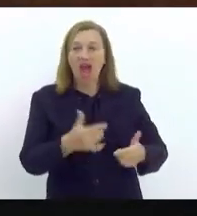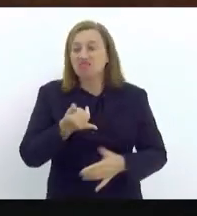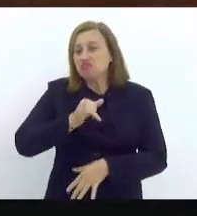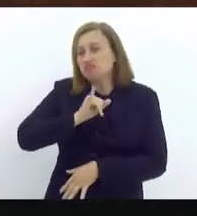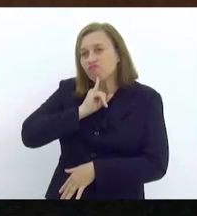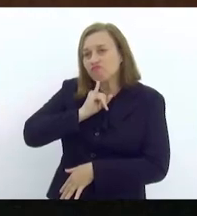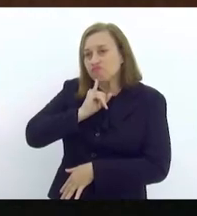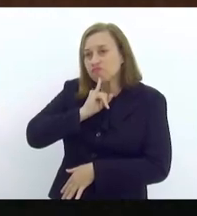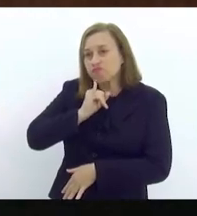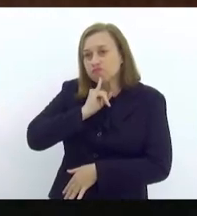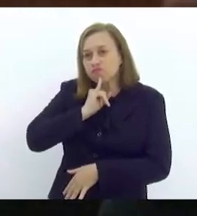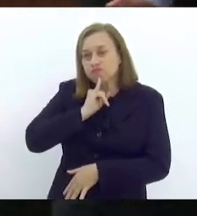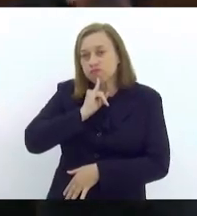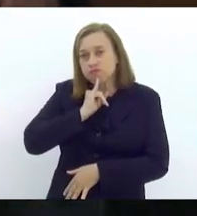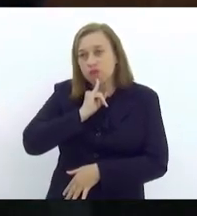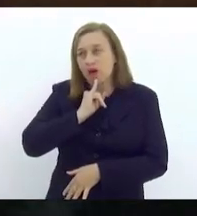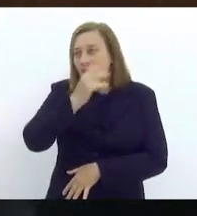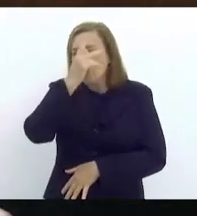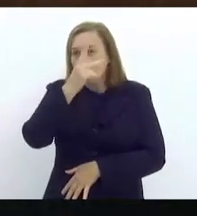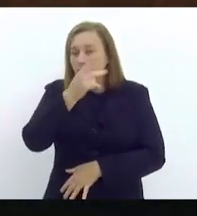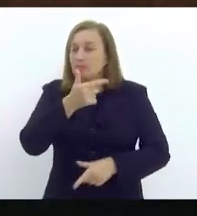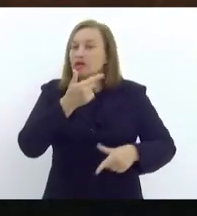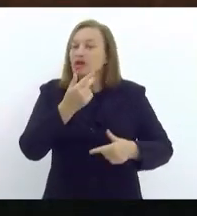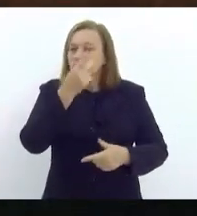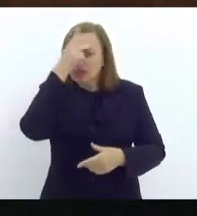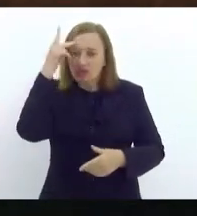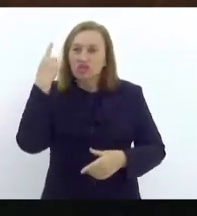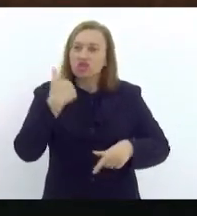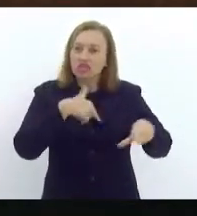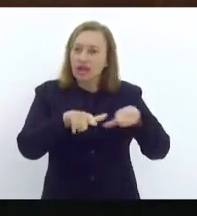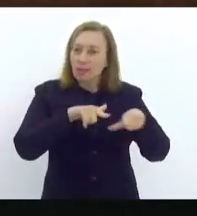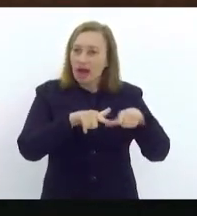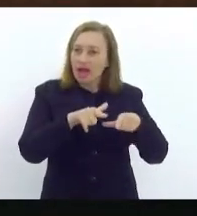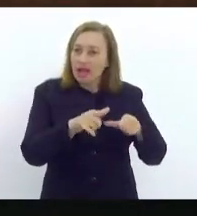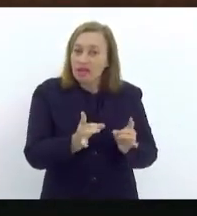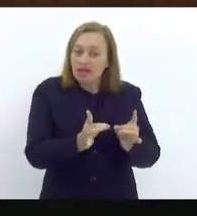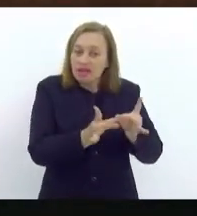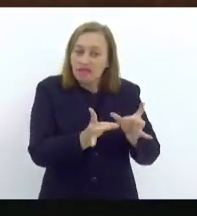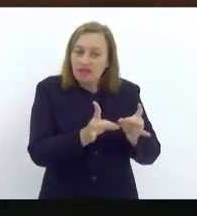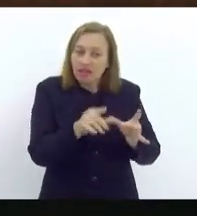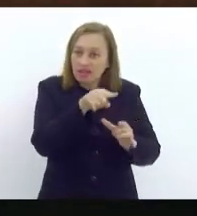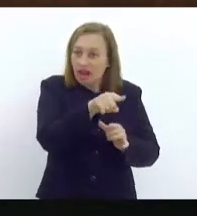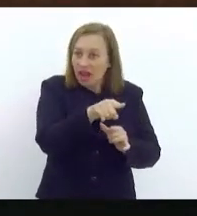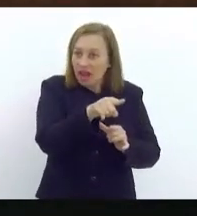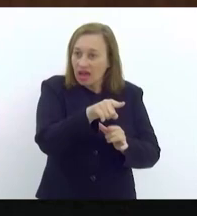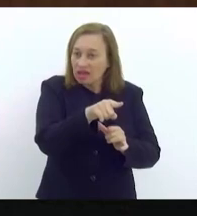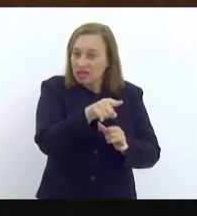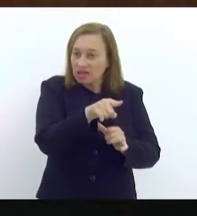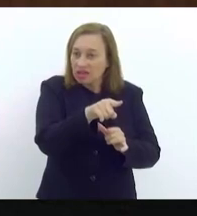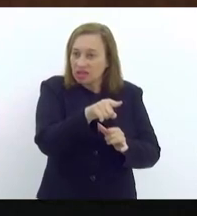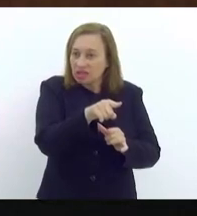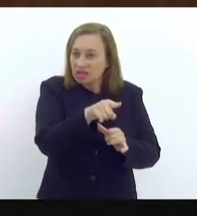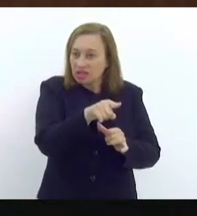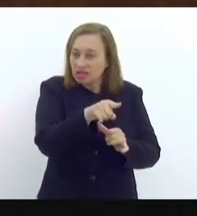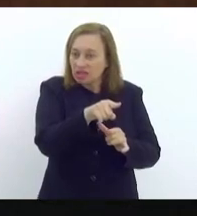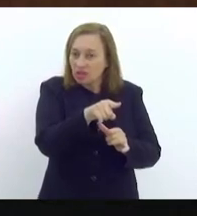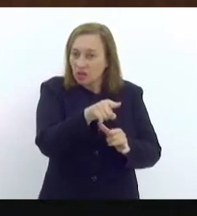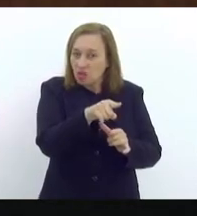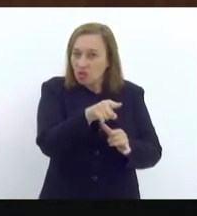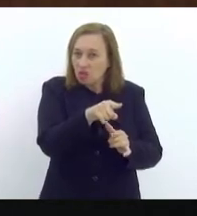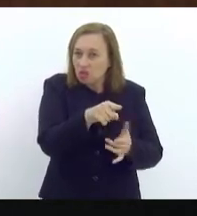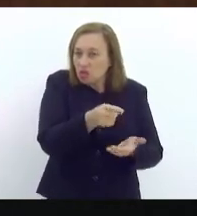Infelizmente, comerciantes estão sendo extorquidos ali naquela região. Aonde traficantes,